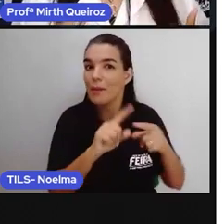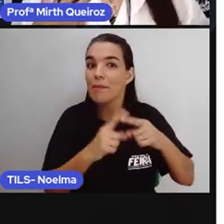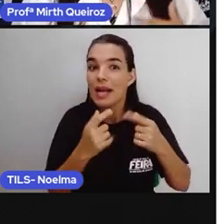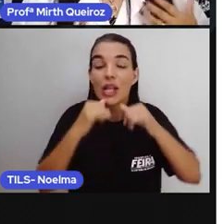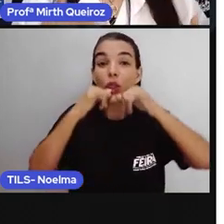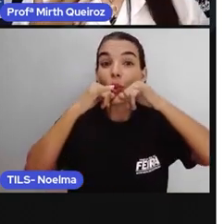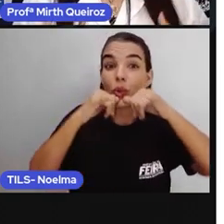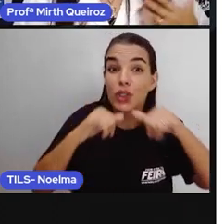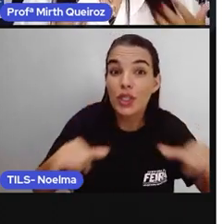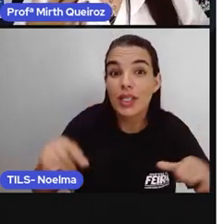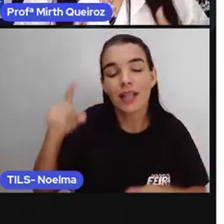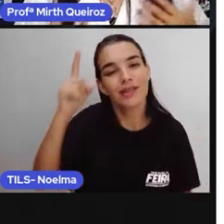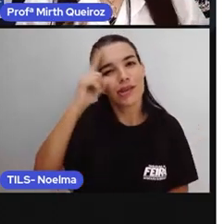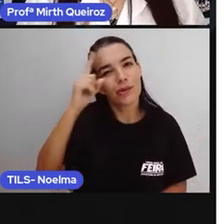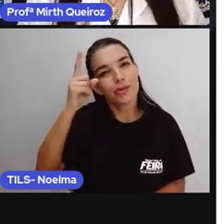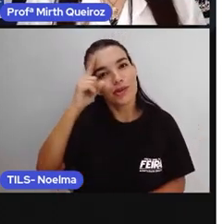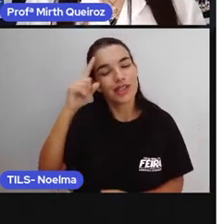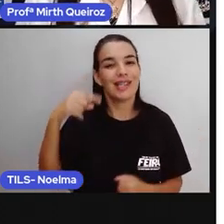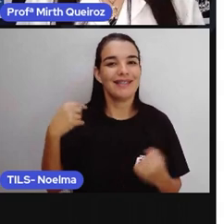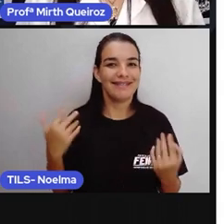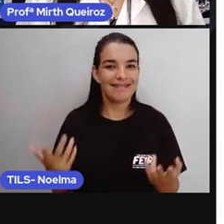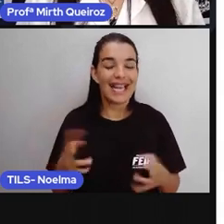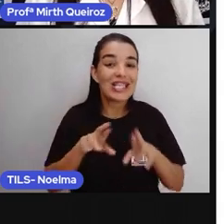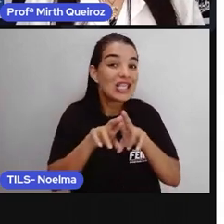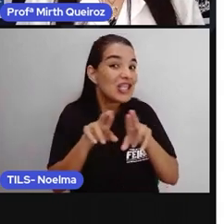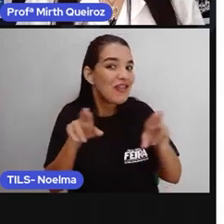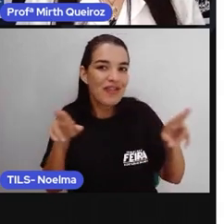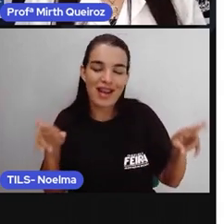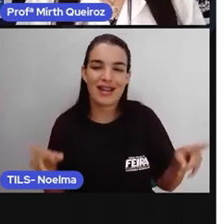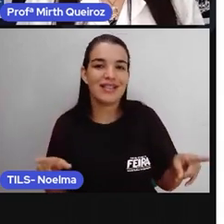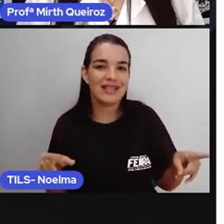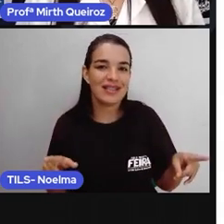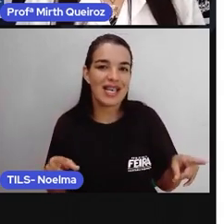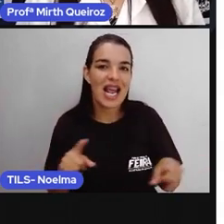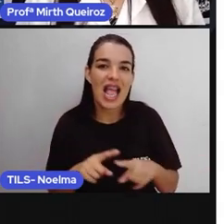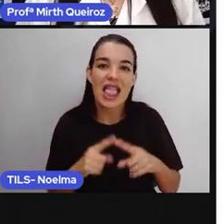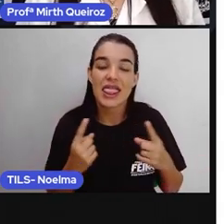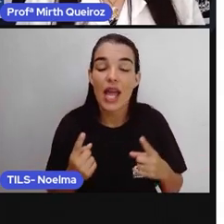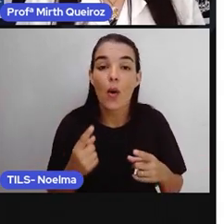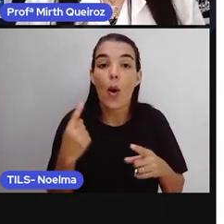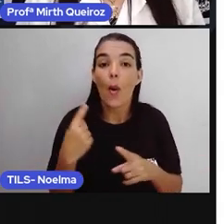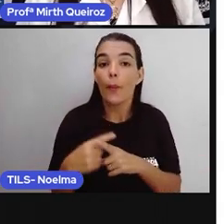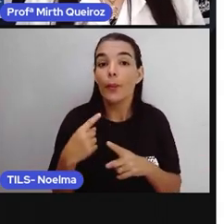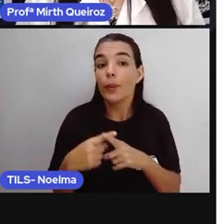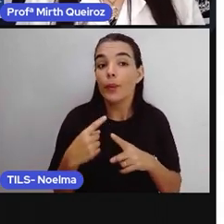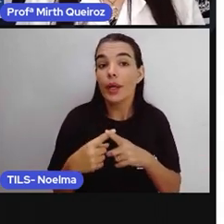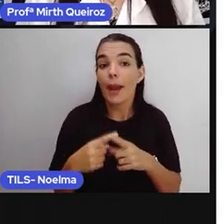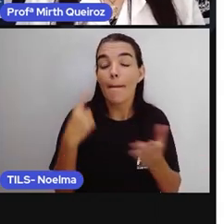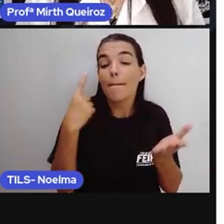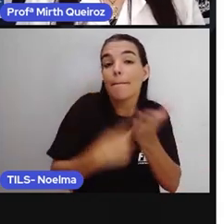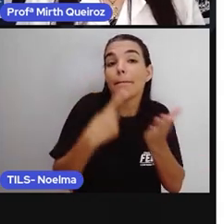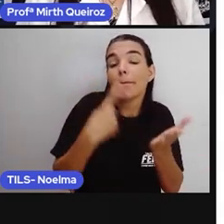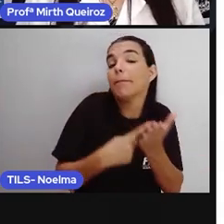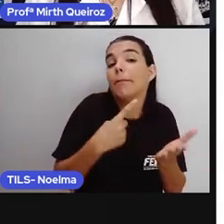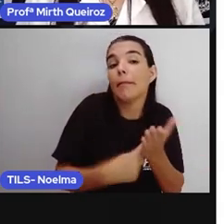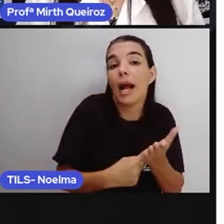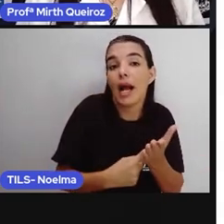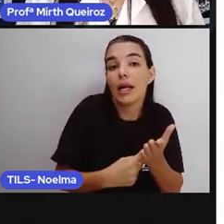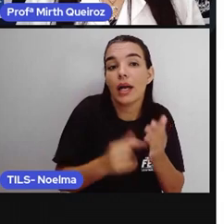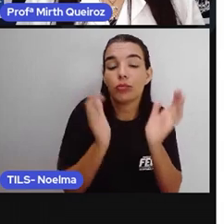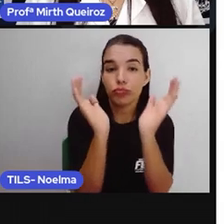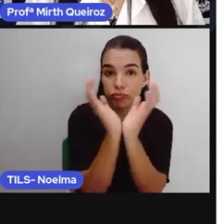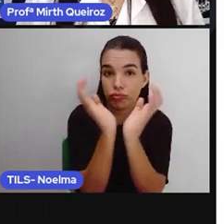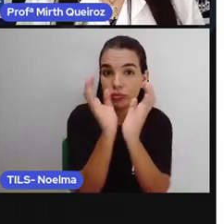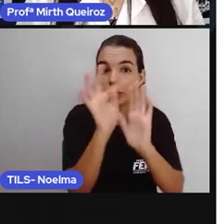acontecem diariamente. O tempo todo nós temos notícias. E o que marca esse tipo de